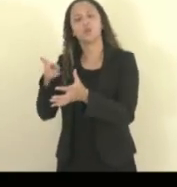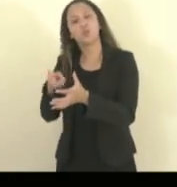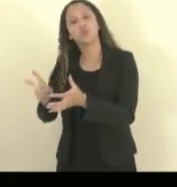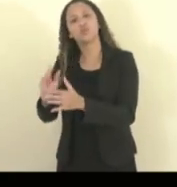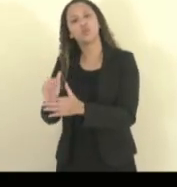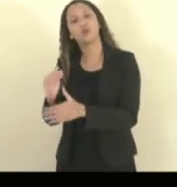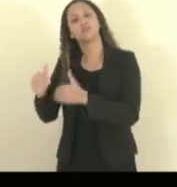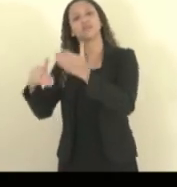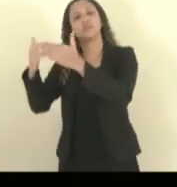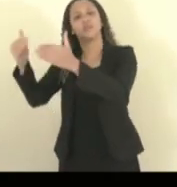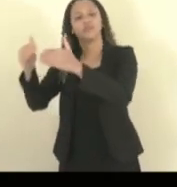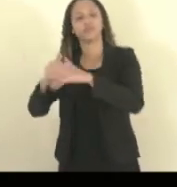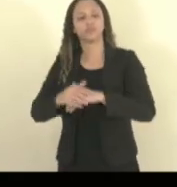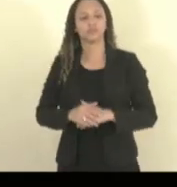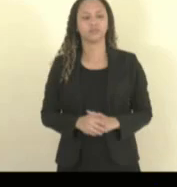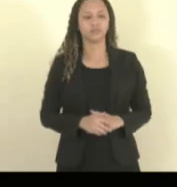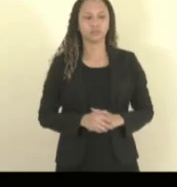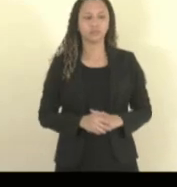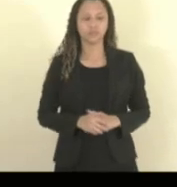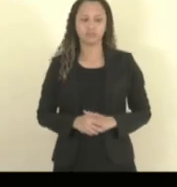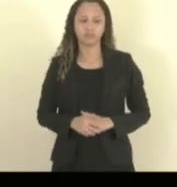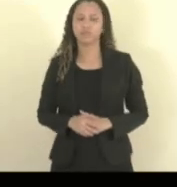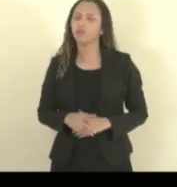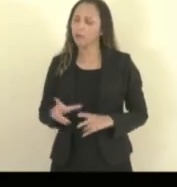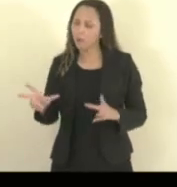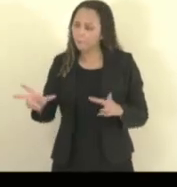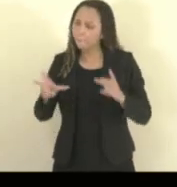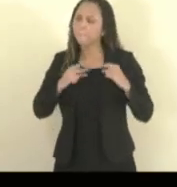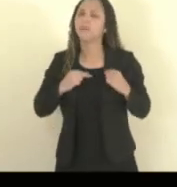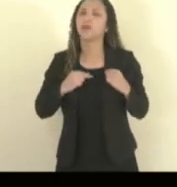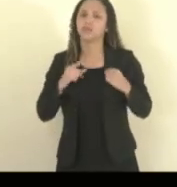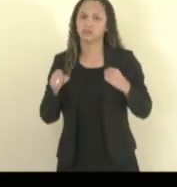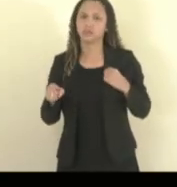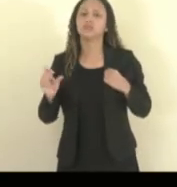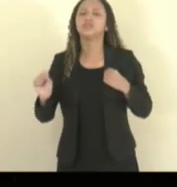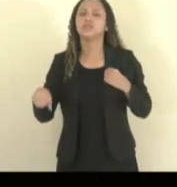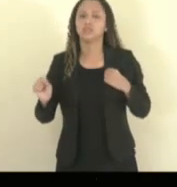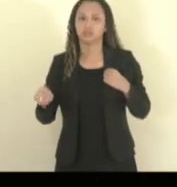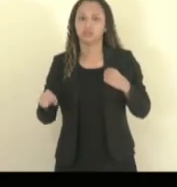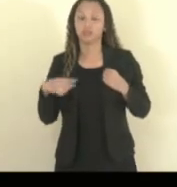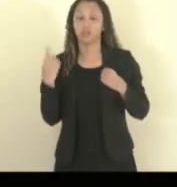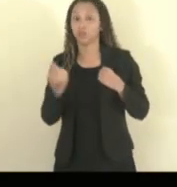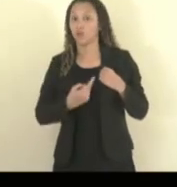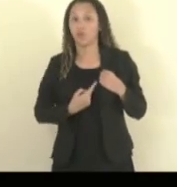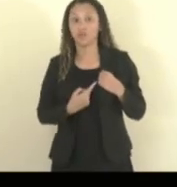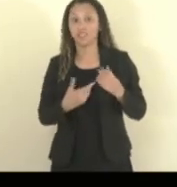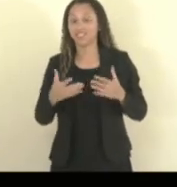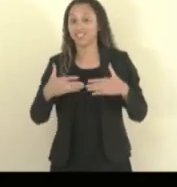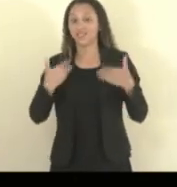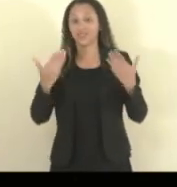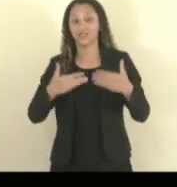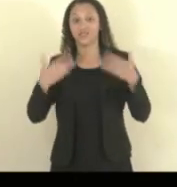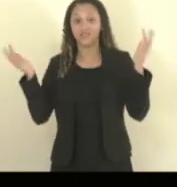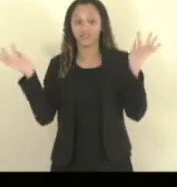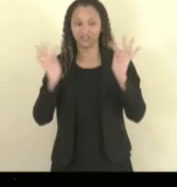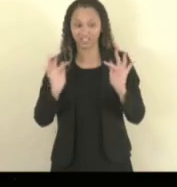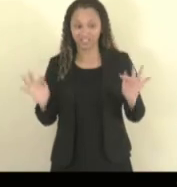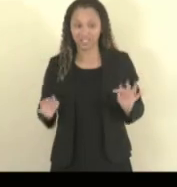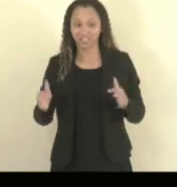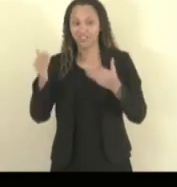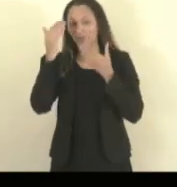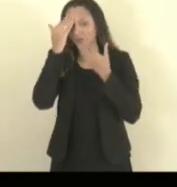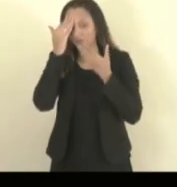as suas vidas. É muito merecido para ela e nós ficamos muito alegres por isso. Muito